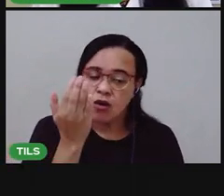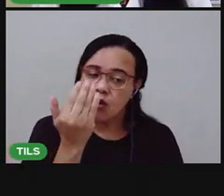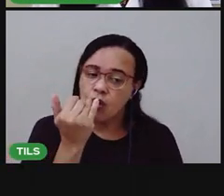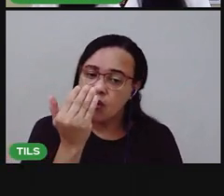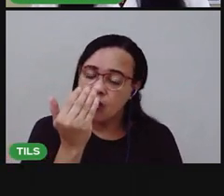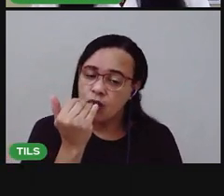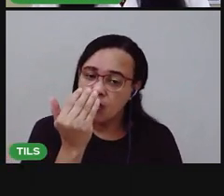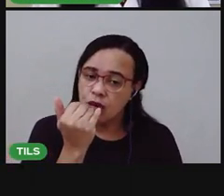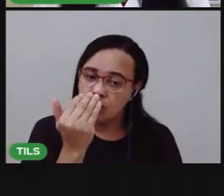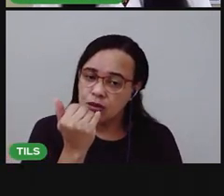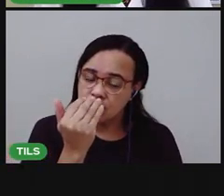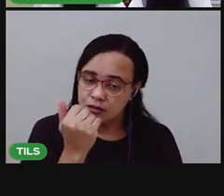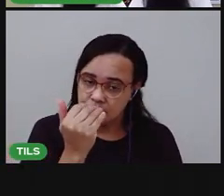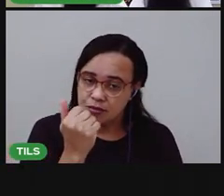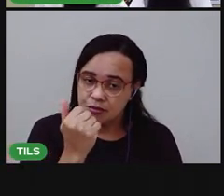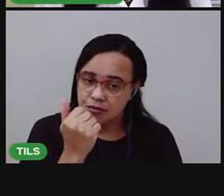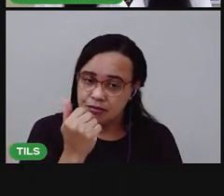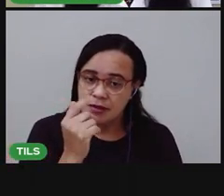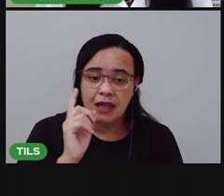-dia as vão almoçar,